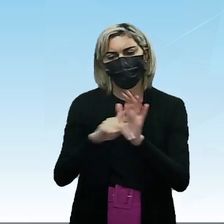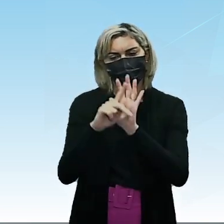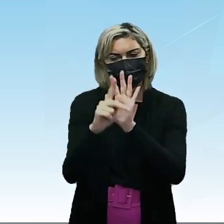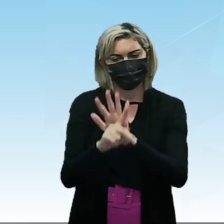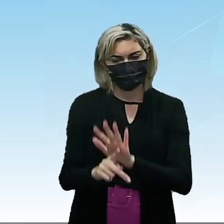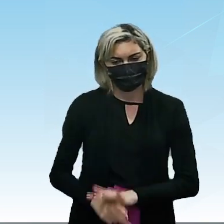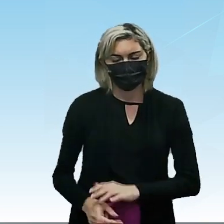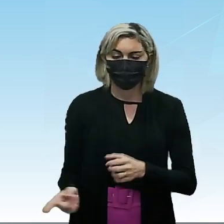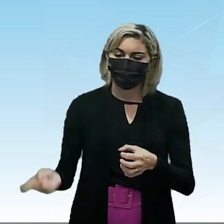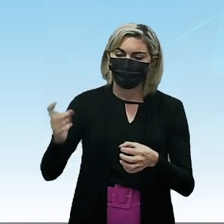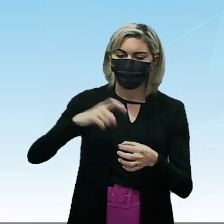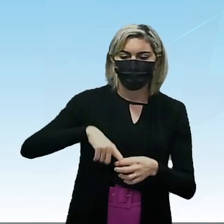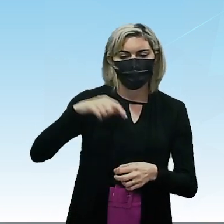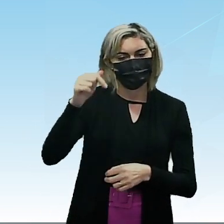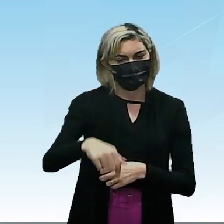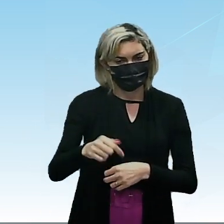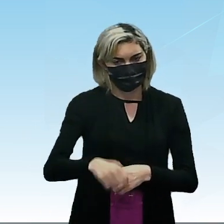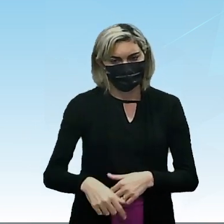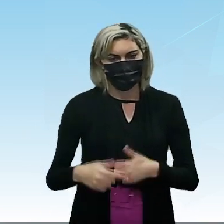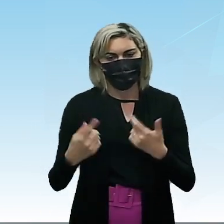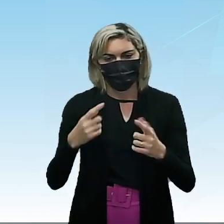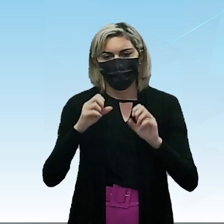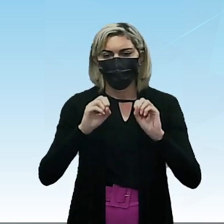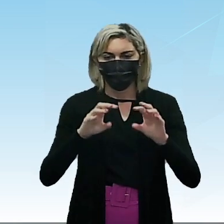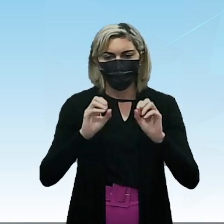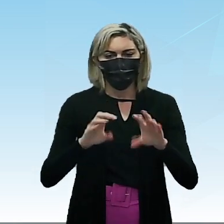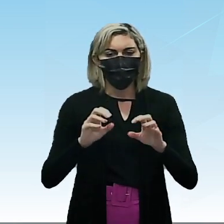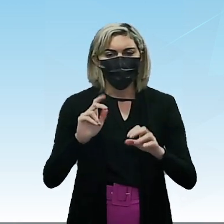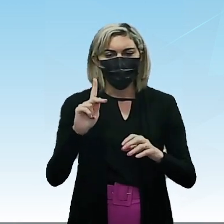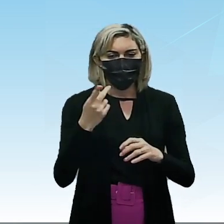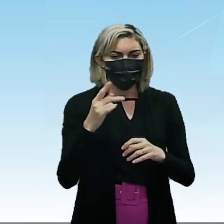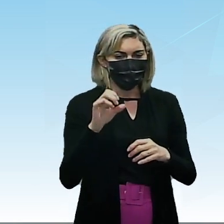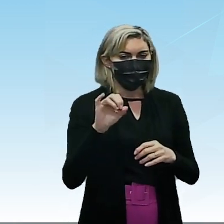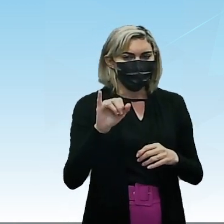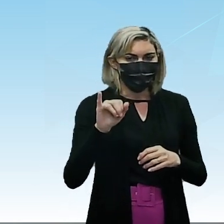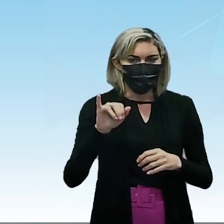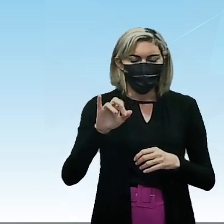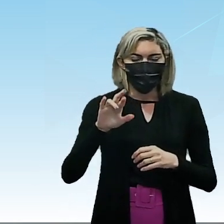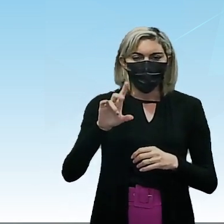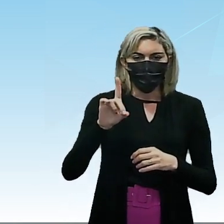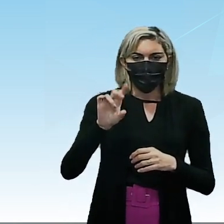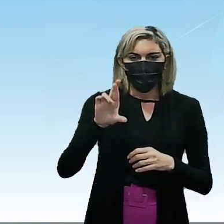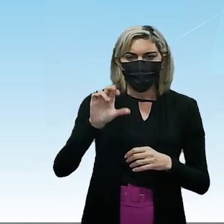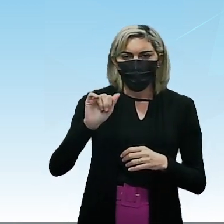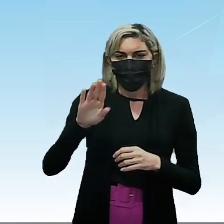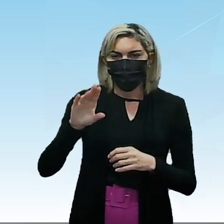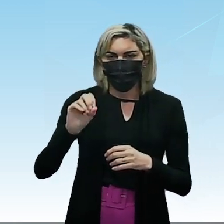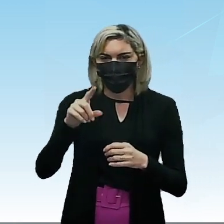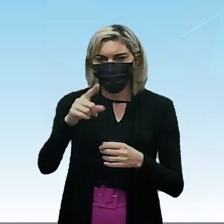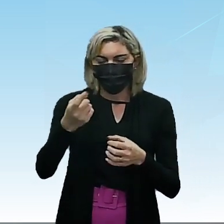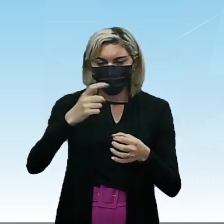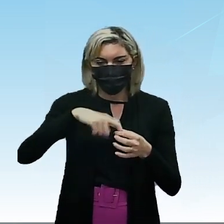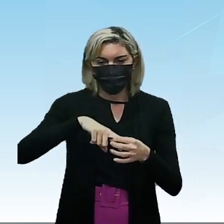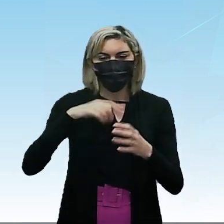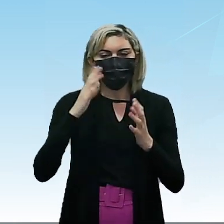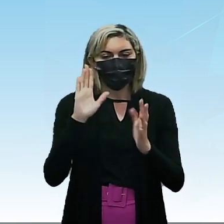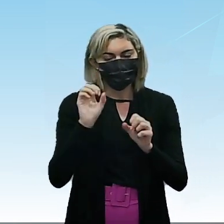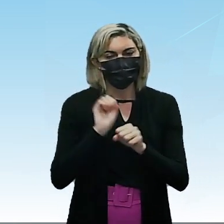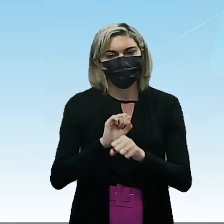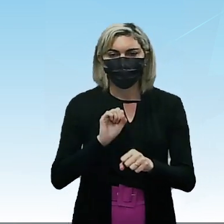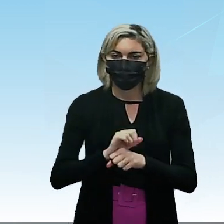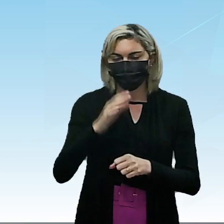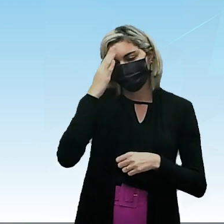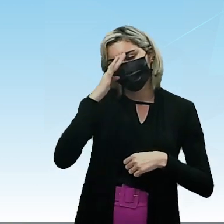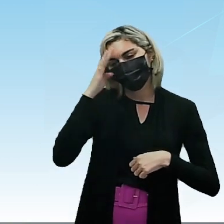Propriedades E volta pra cá Lá na aula de hidrocarbonetos Eu vou Presto supor que você parou E você já voltou Né? Com o